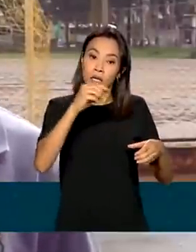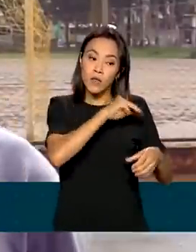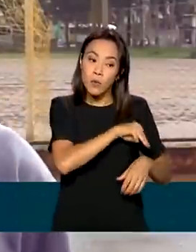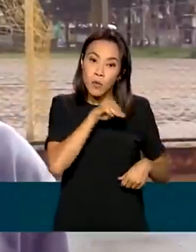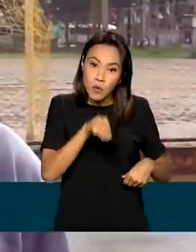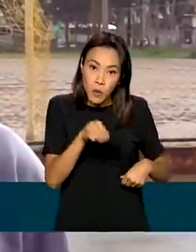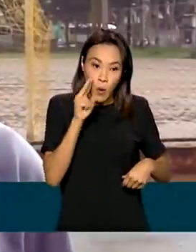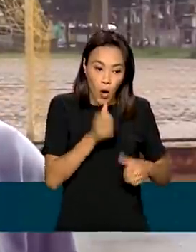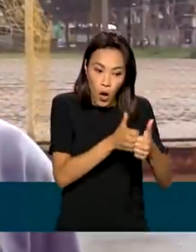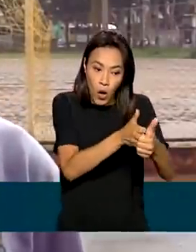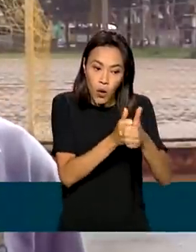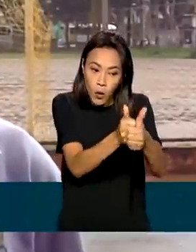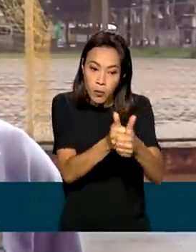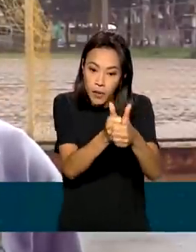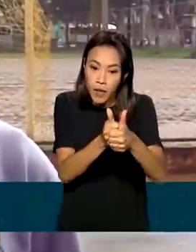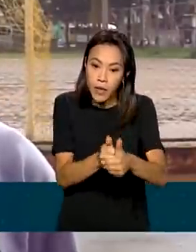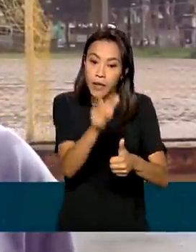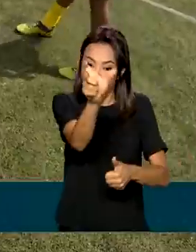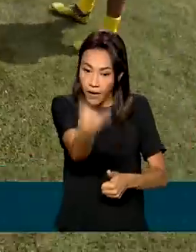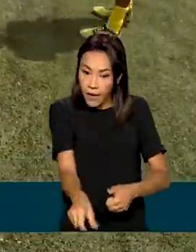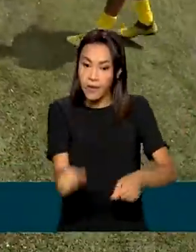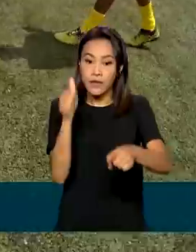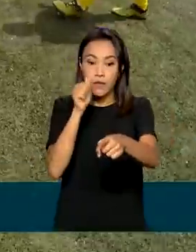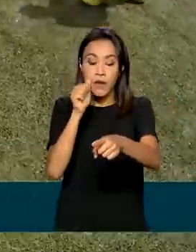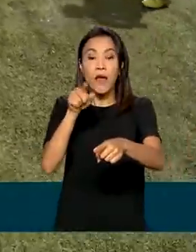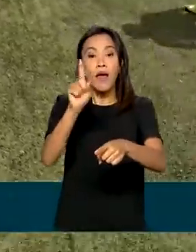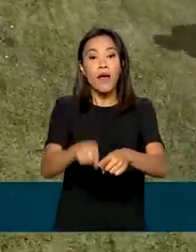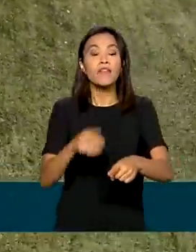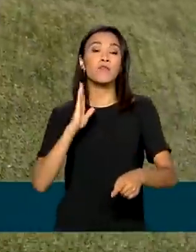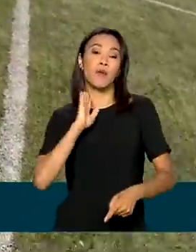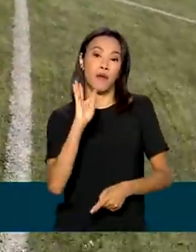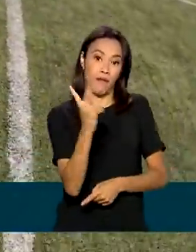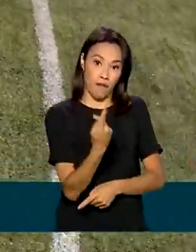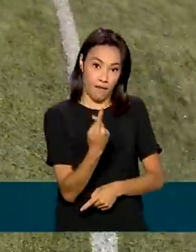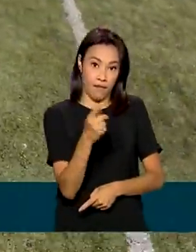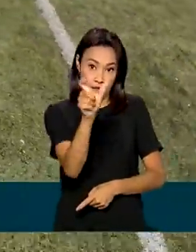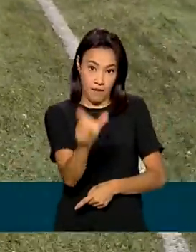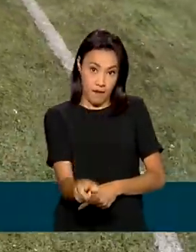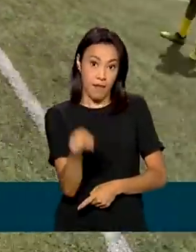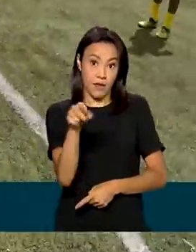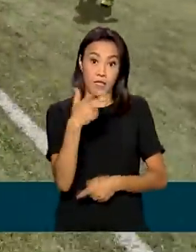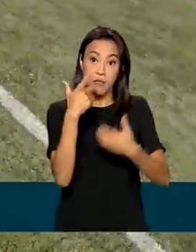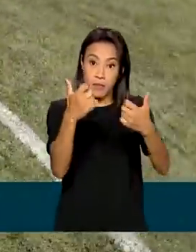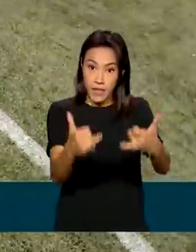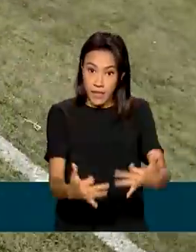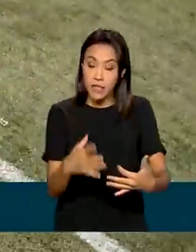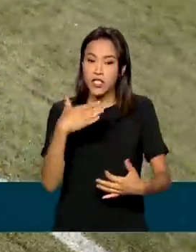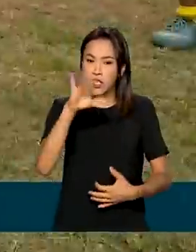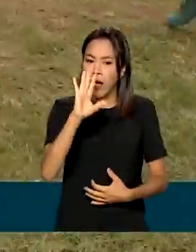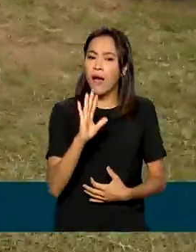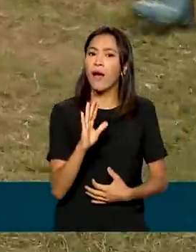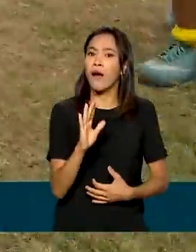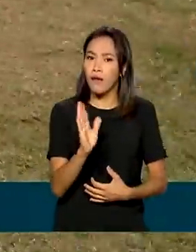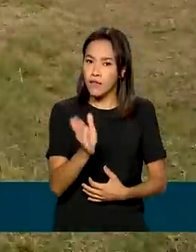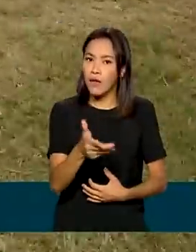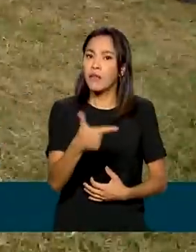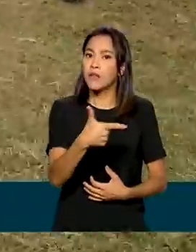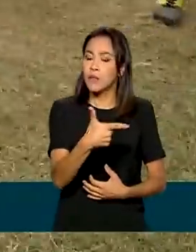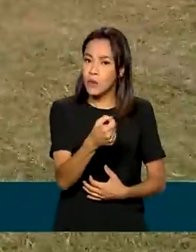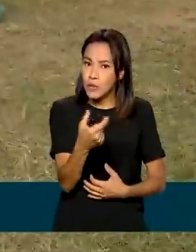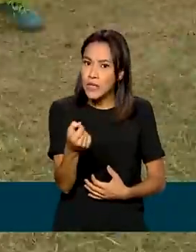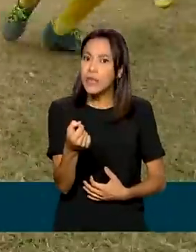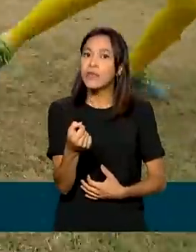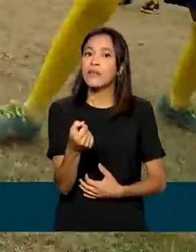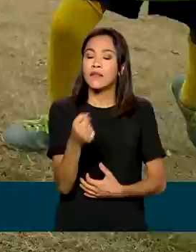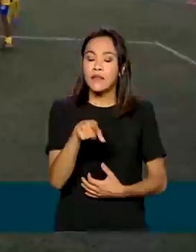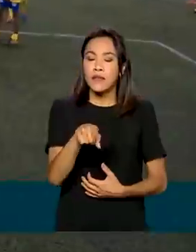Luciana coordena o núcleo Vale do Jatobá, em Belo Horizonte, e conta que só lá já são mais de 200 crianças matriculadas